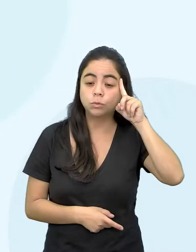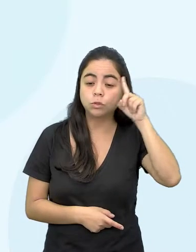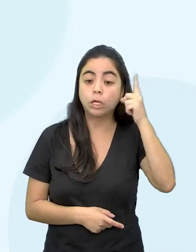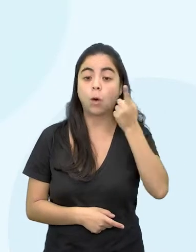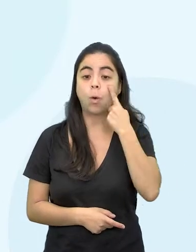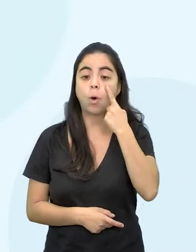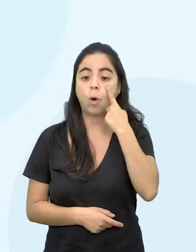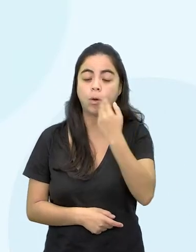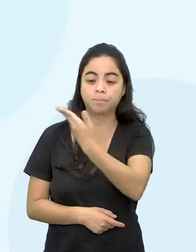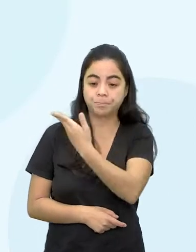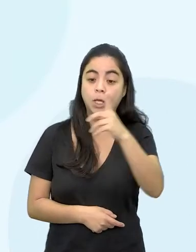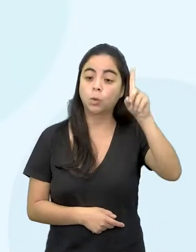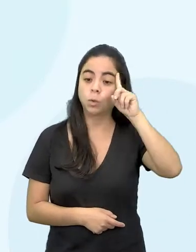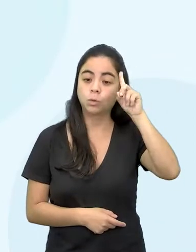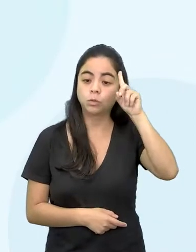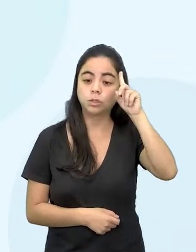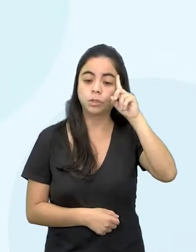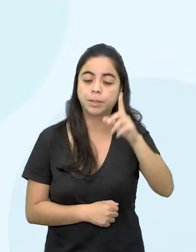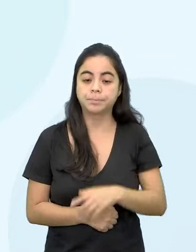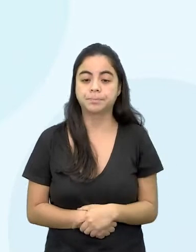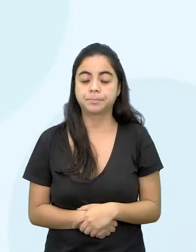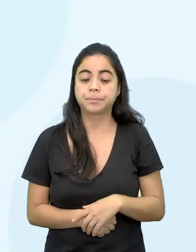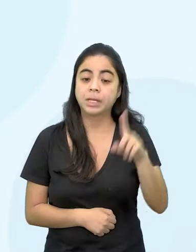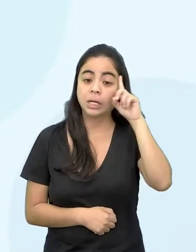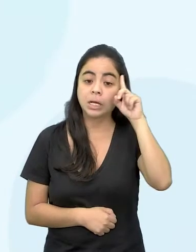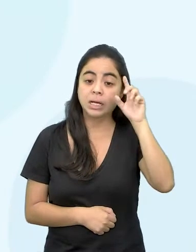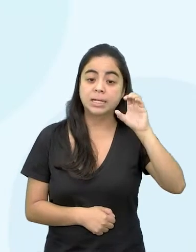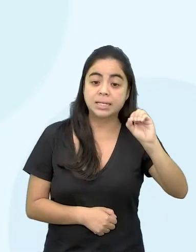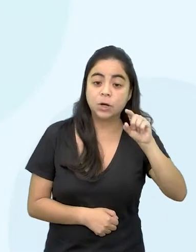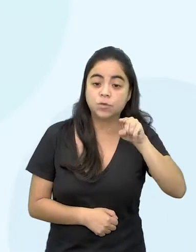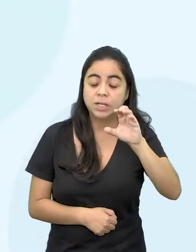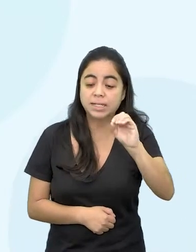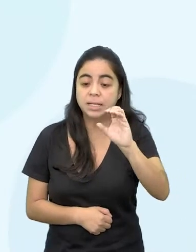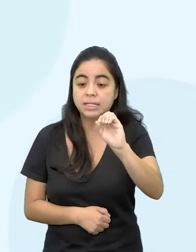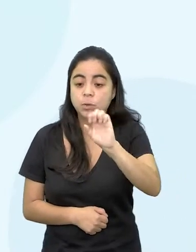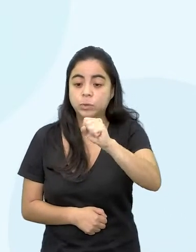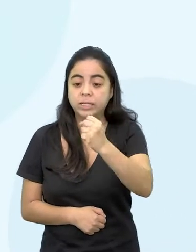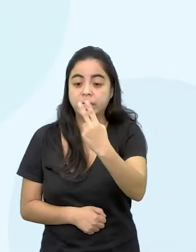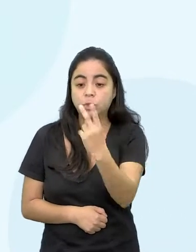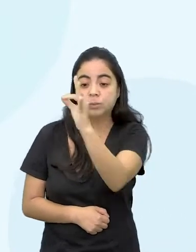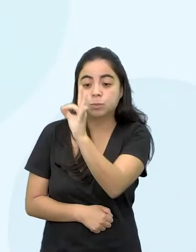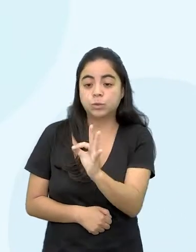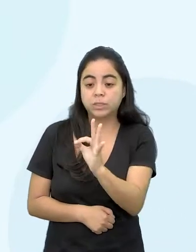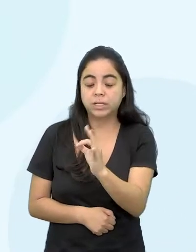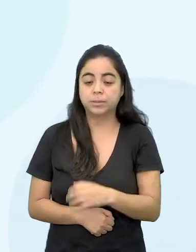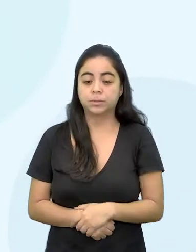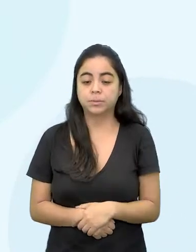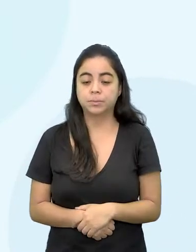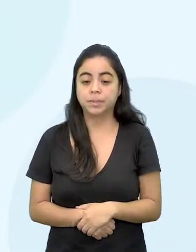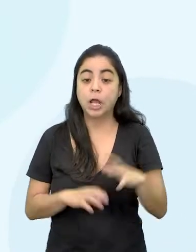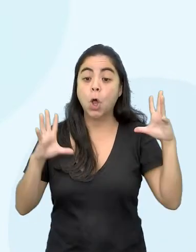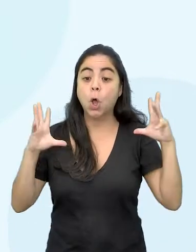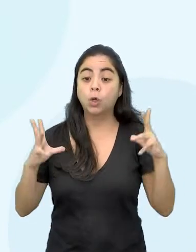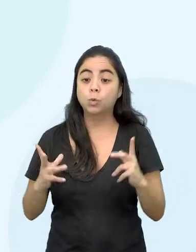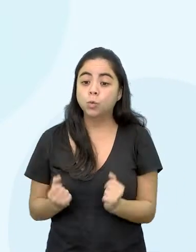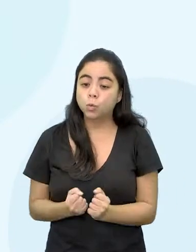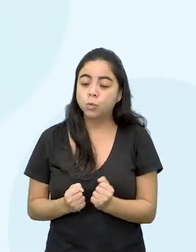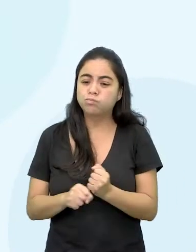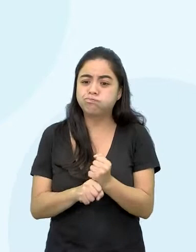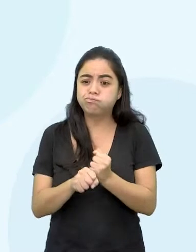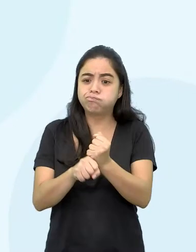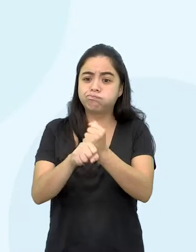aqui, diário. E o diário de 0,082%. Some todos os valores